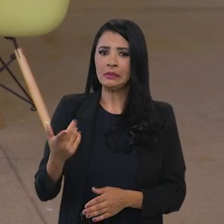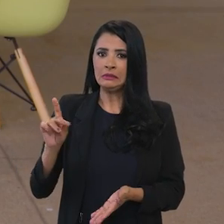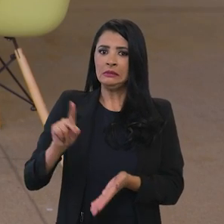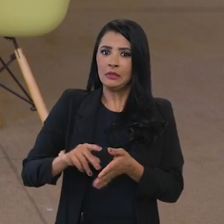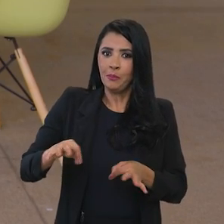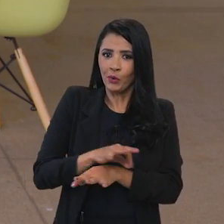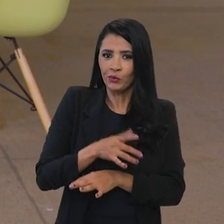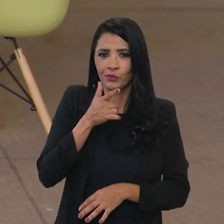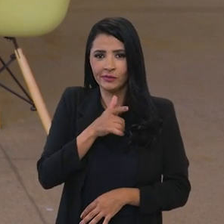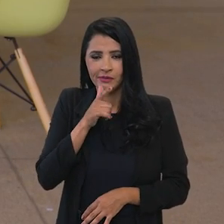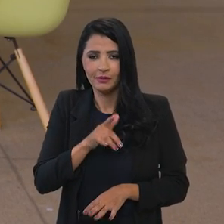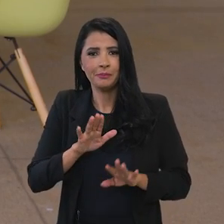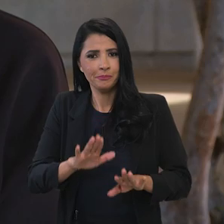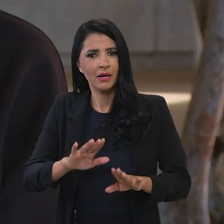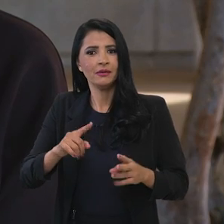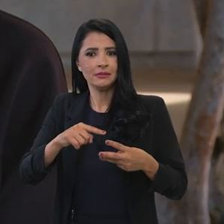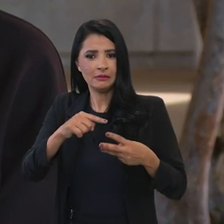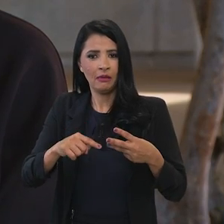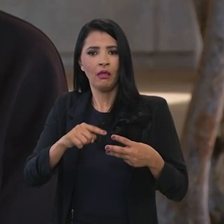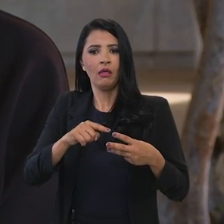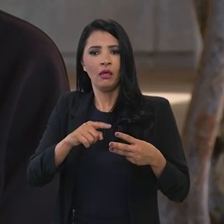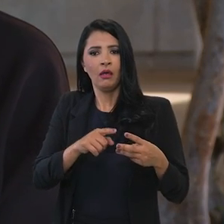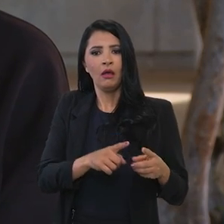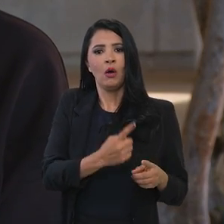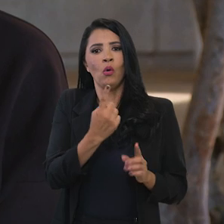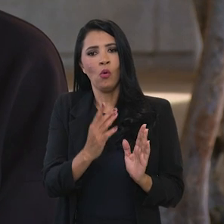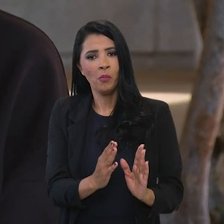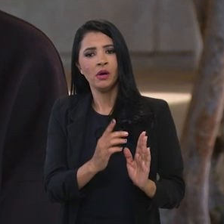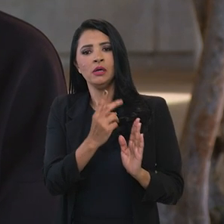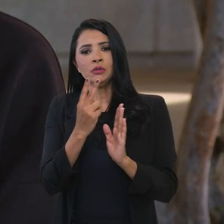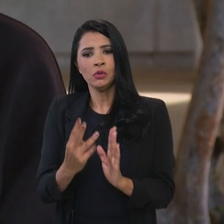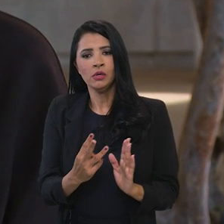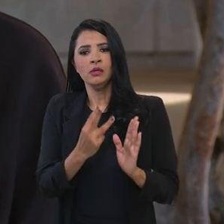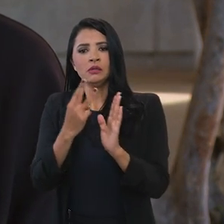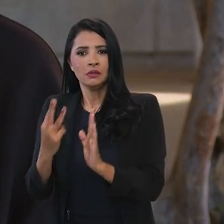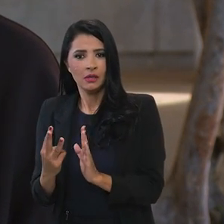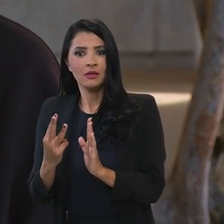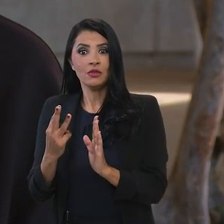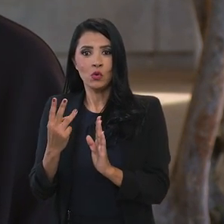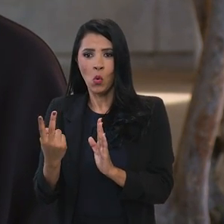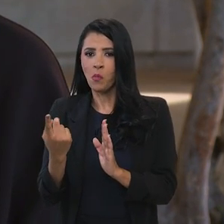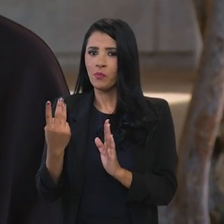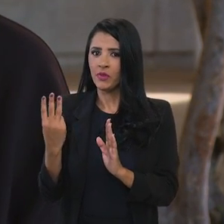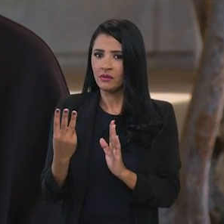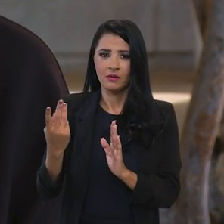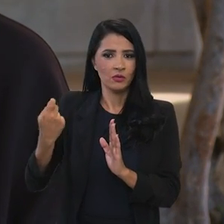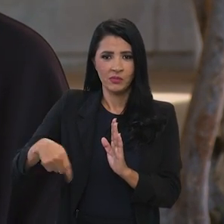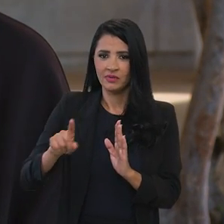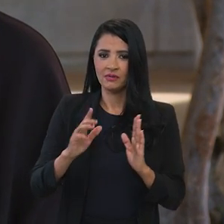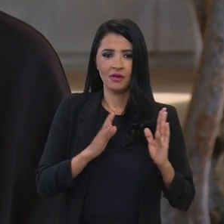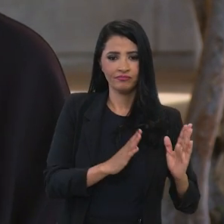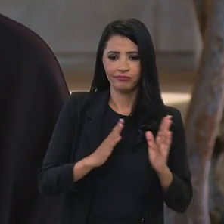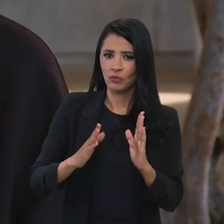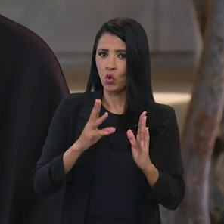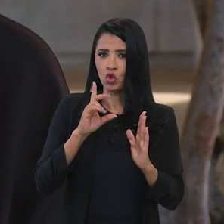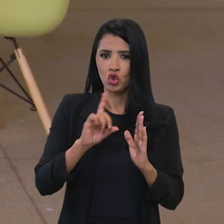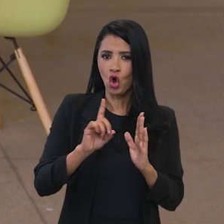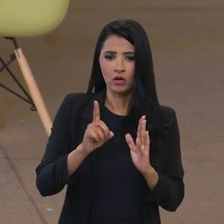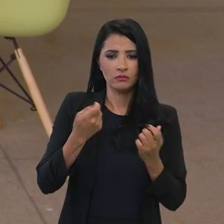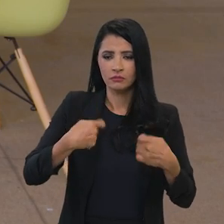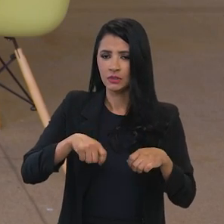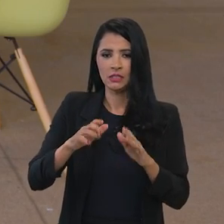se a gente diminuir uma etapa nesse processo e fazer uma operação digamos que não passe pelo dólar você tem